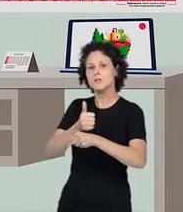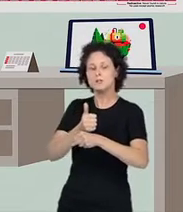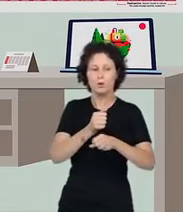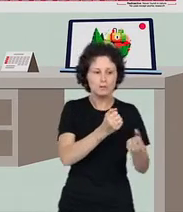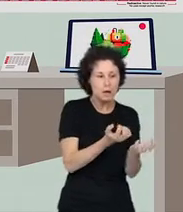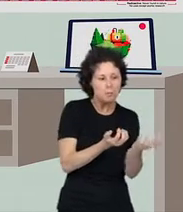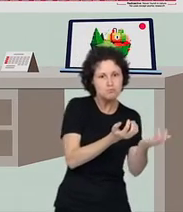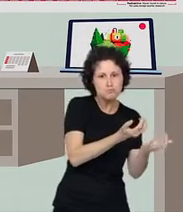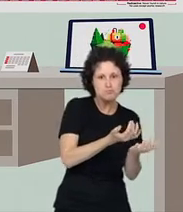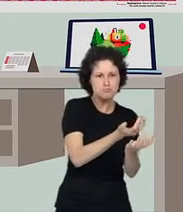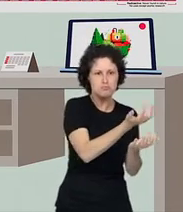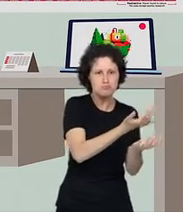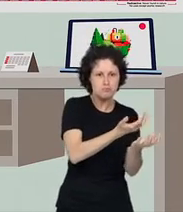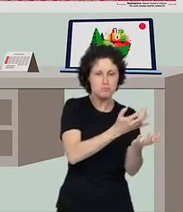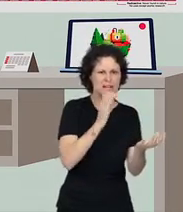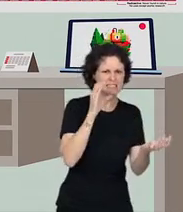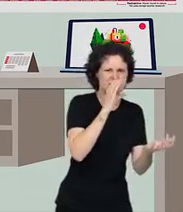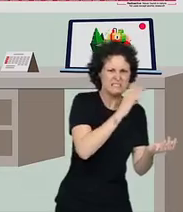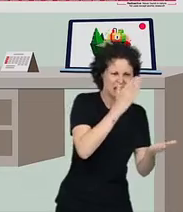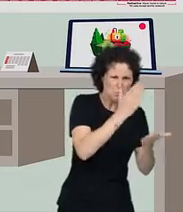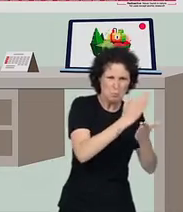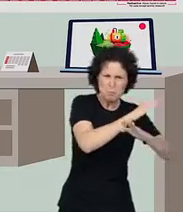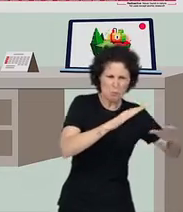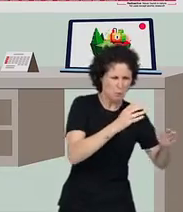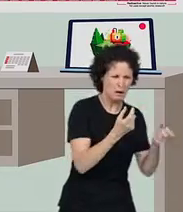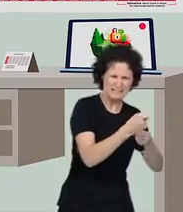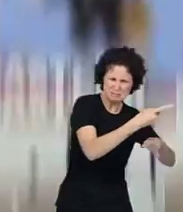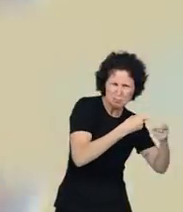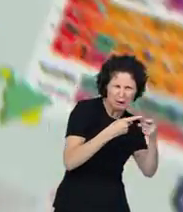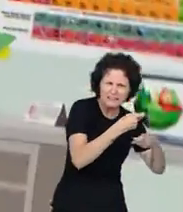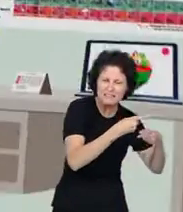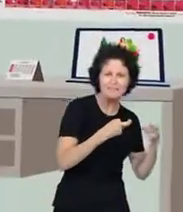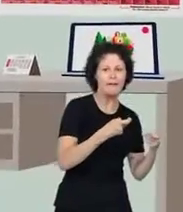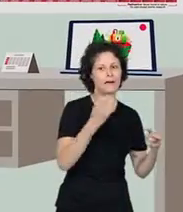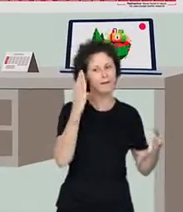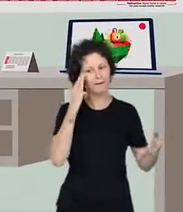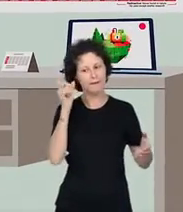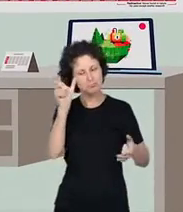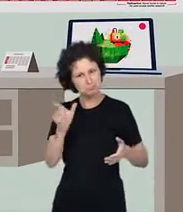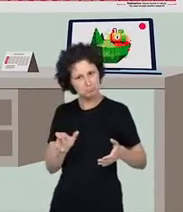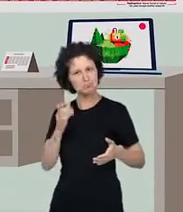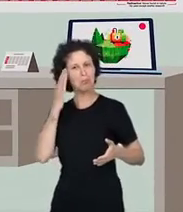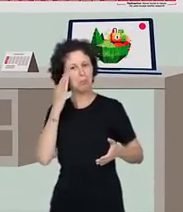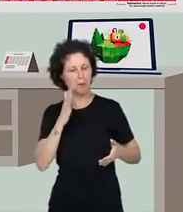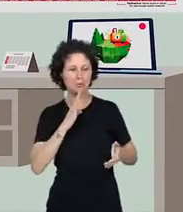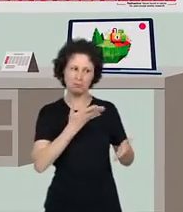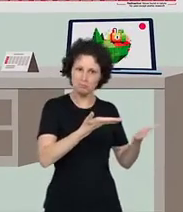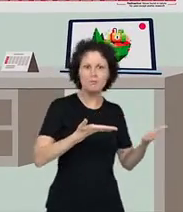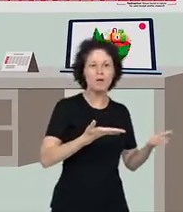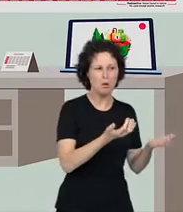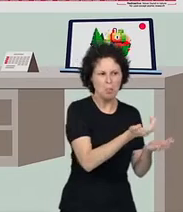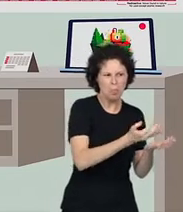Pasteur, que descobriu que as altas temperaturas matavam os micro-organismos. Mas como o leite se transforma em iogurte?